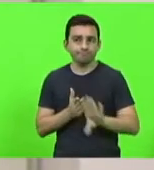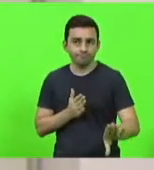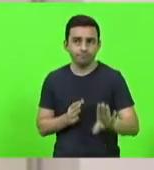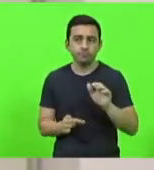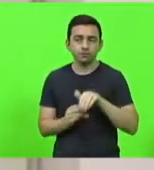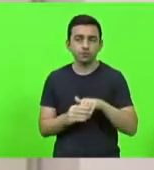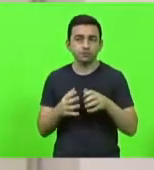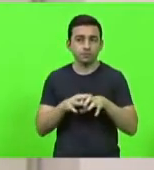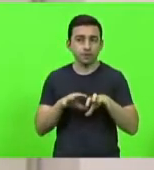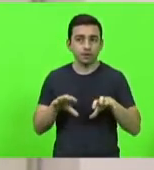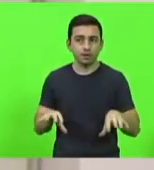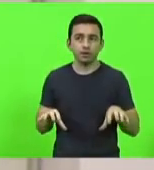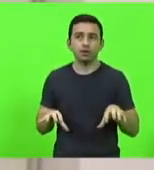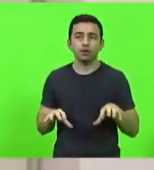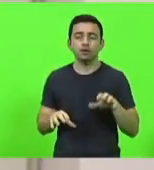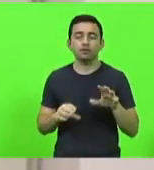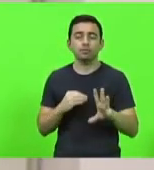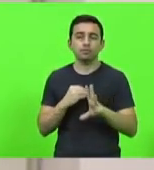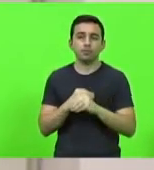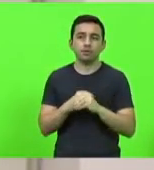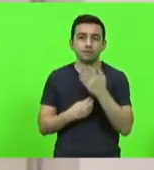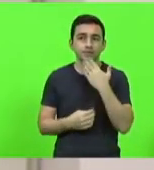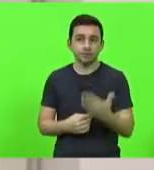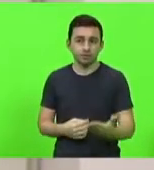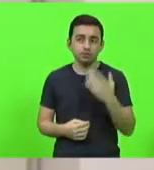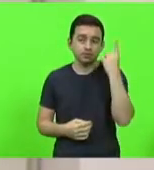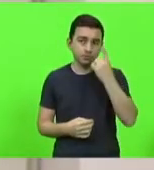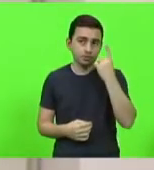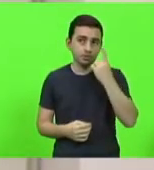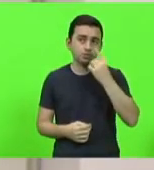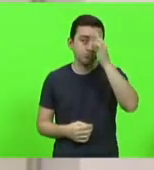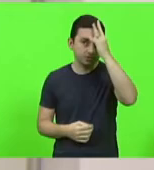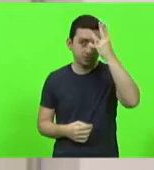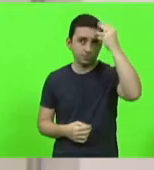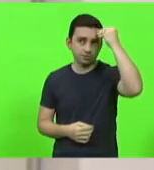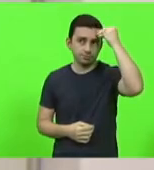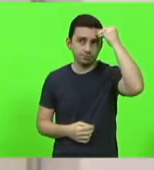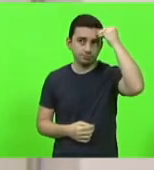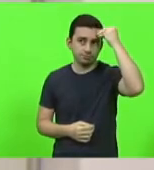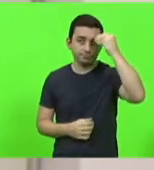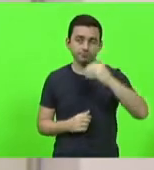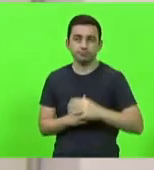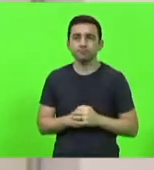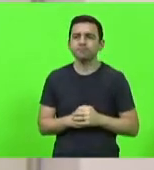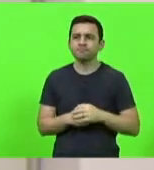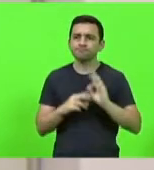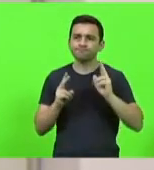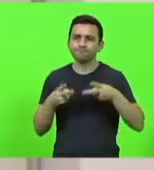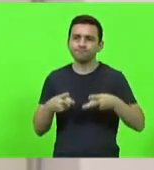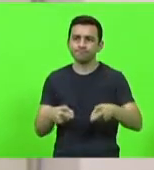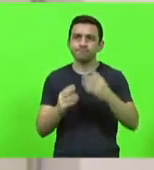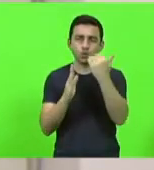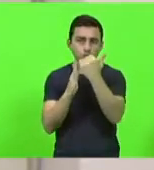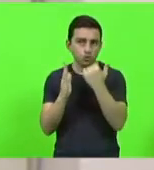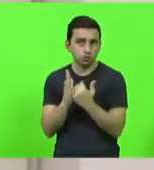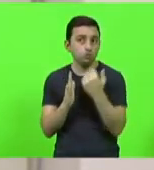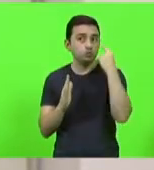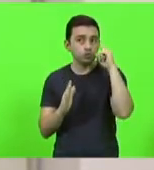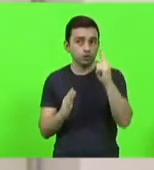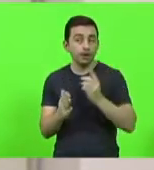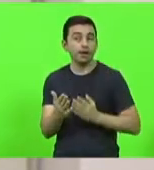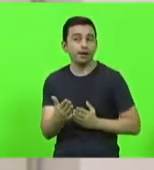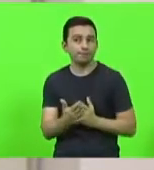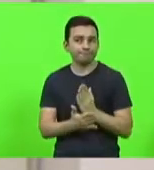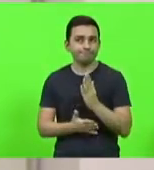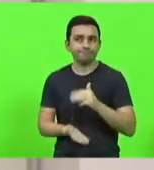em separado as emendas requeridas pela senhora deputada Luciane Carminati. Dando continuidade à ordem do dia, foi aprovada a moção